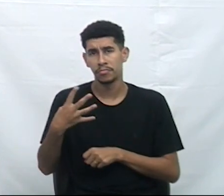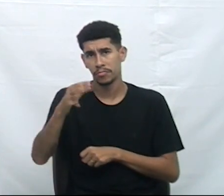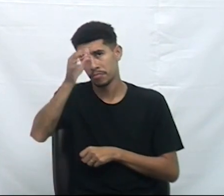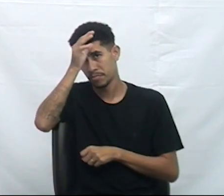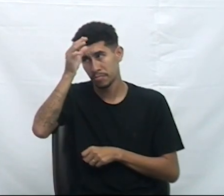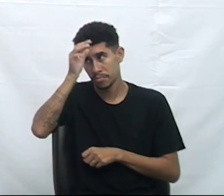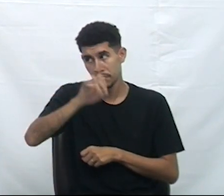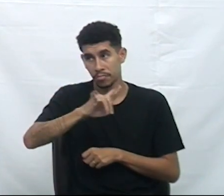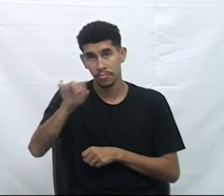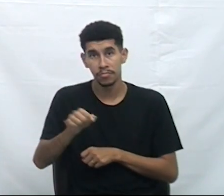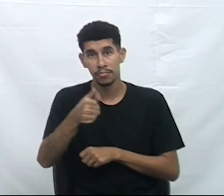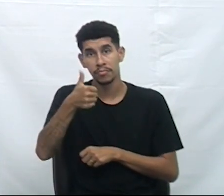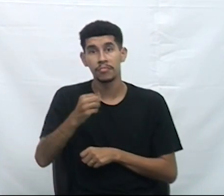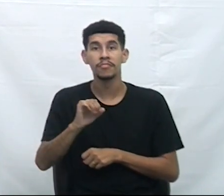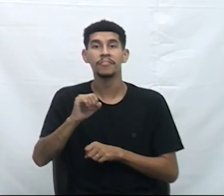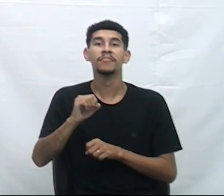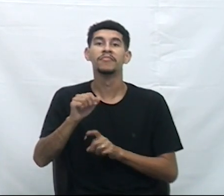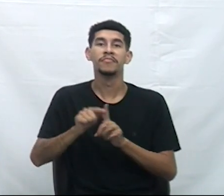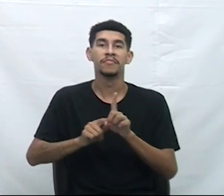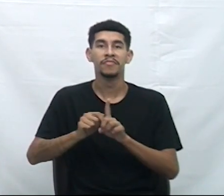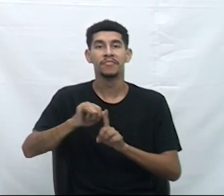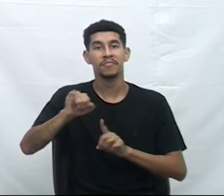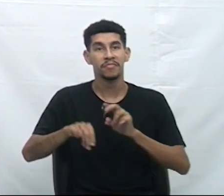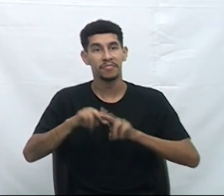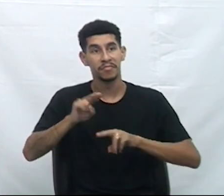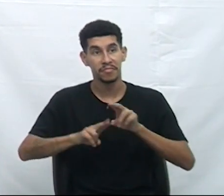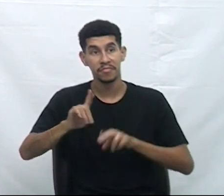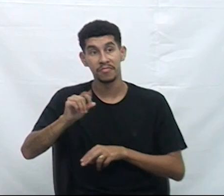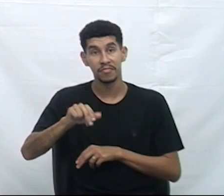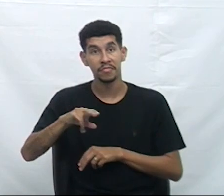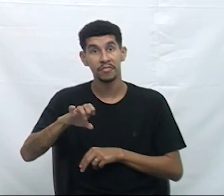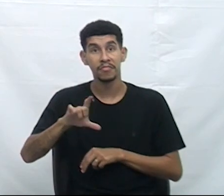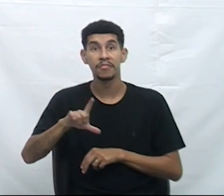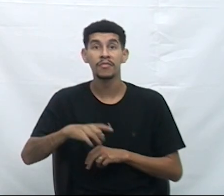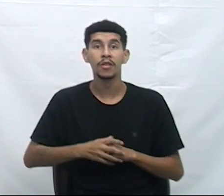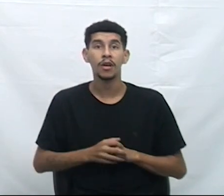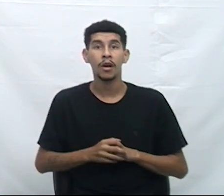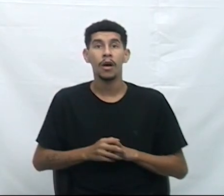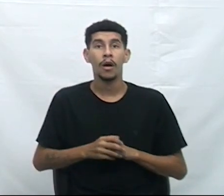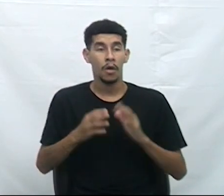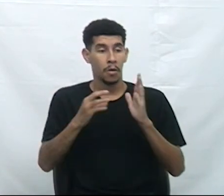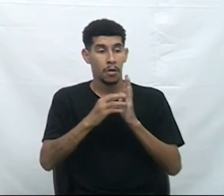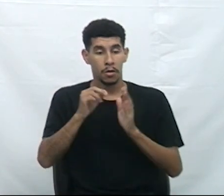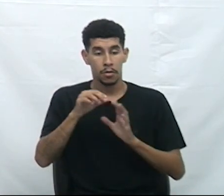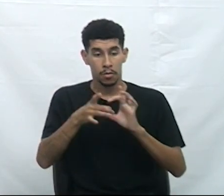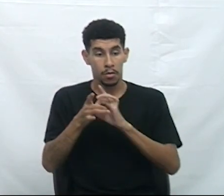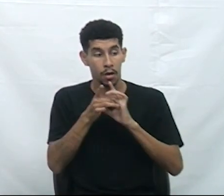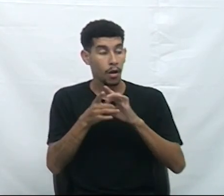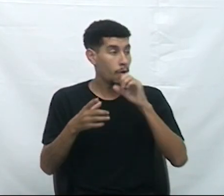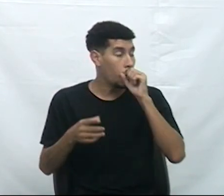10 de junho de 2024. Daniel Frederico Antunes, Partido União.